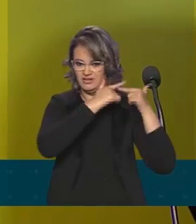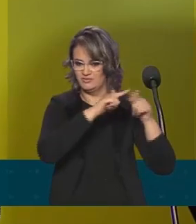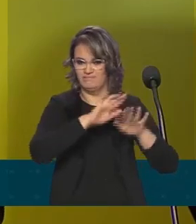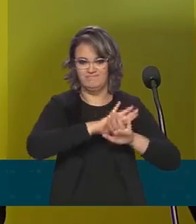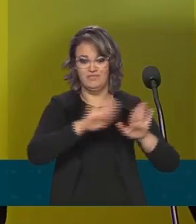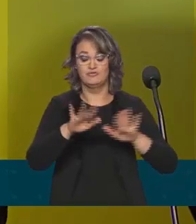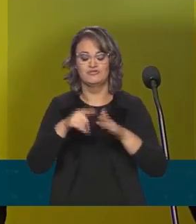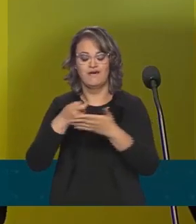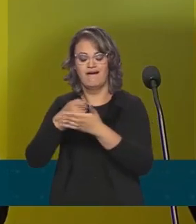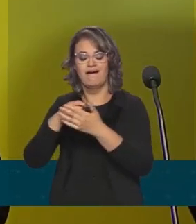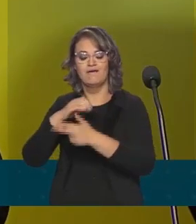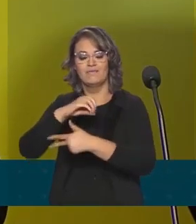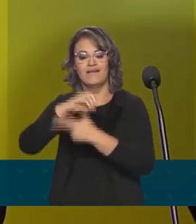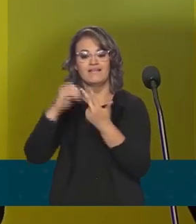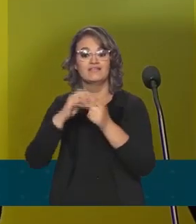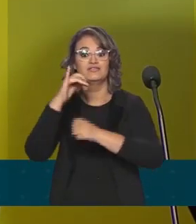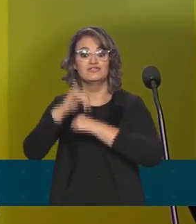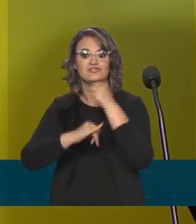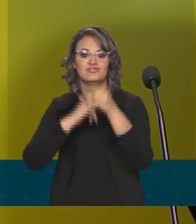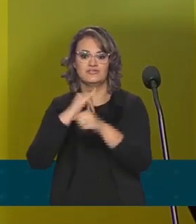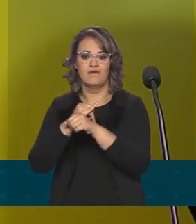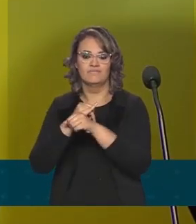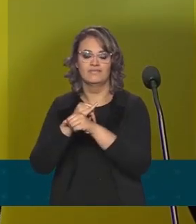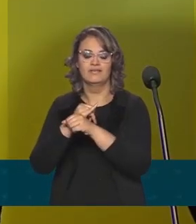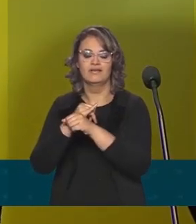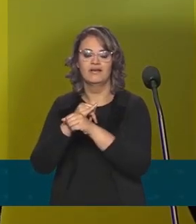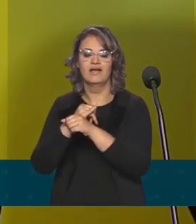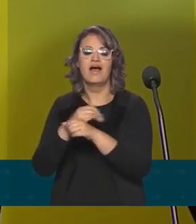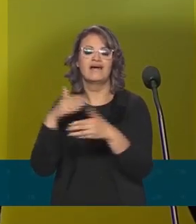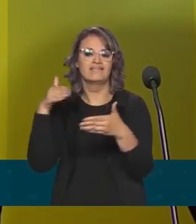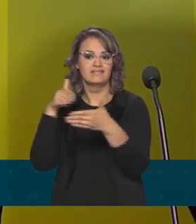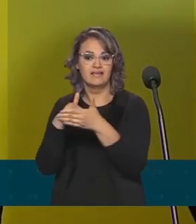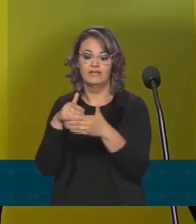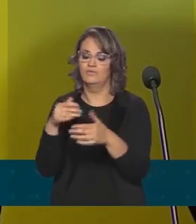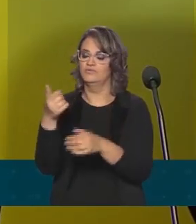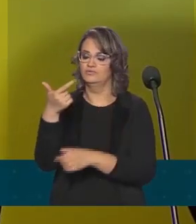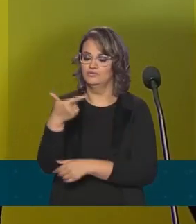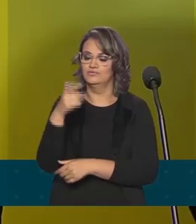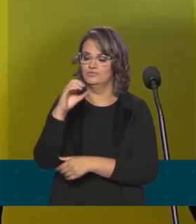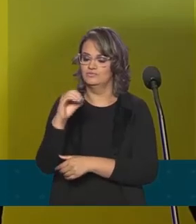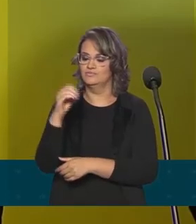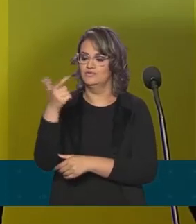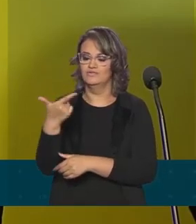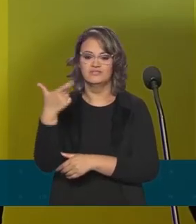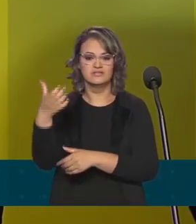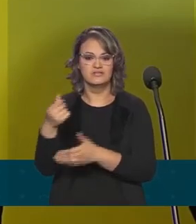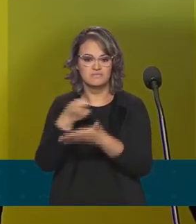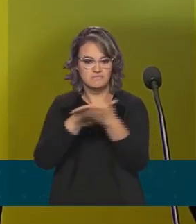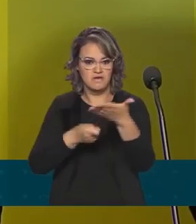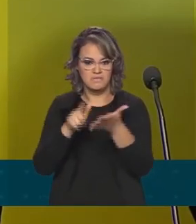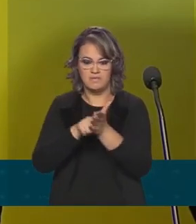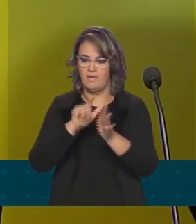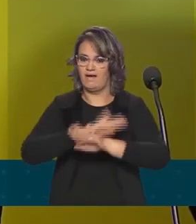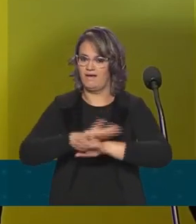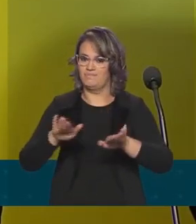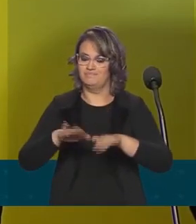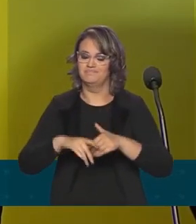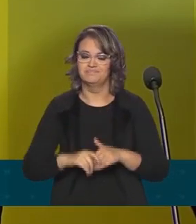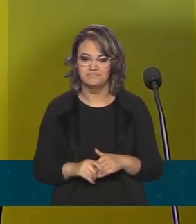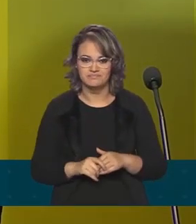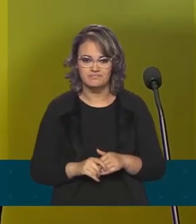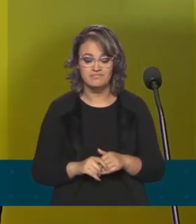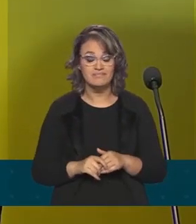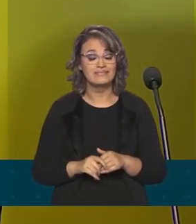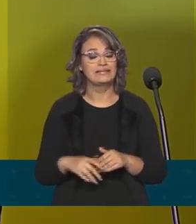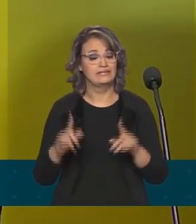provas digitais, até que em 26 substitua 100% as provas impressas. Para nós, foi um